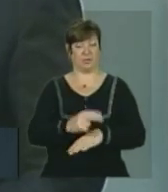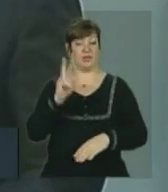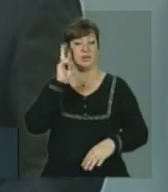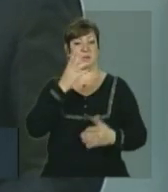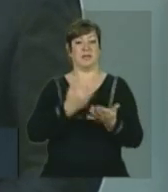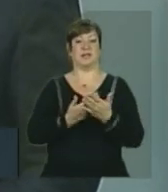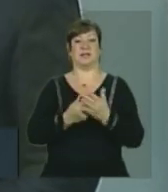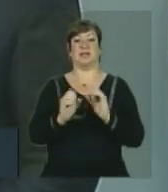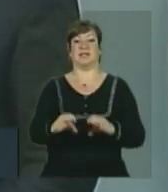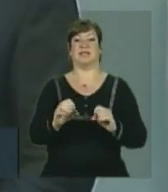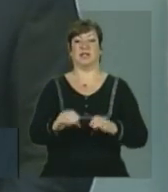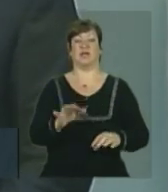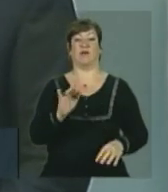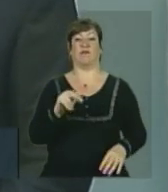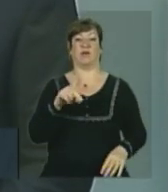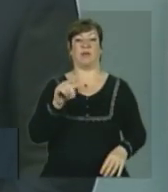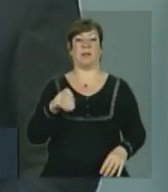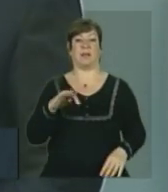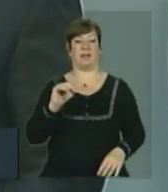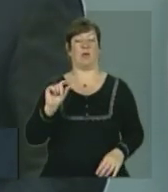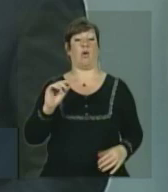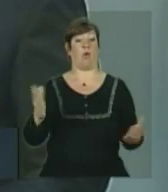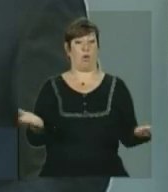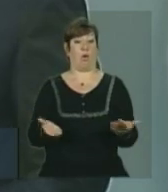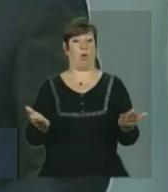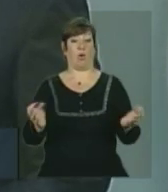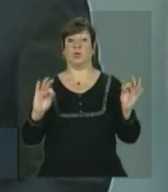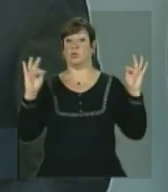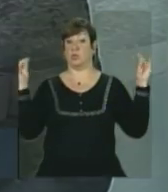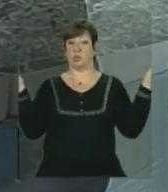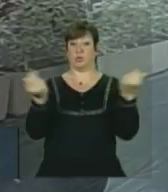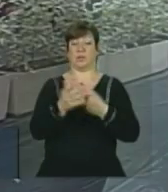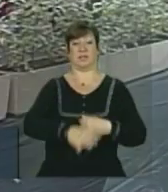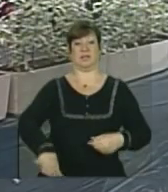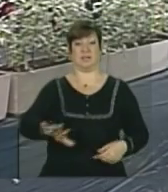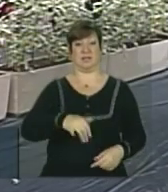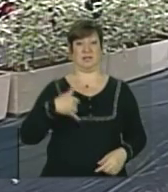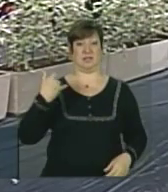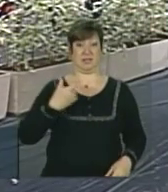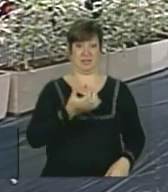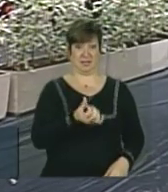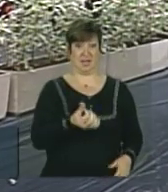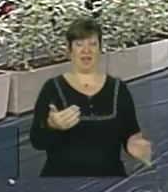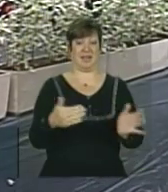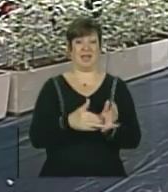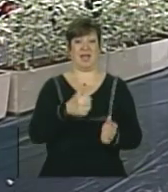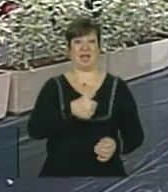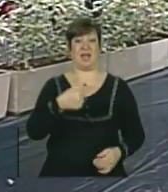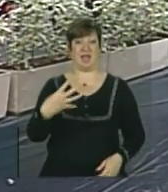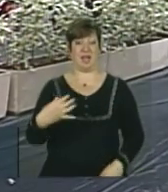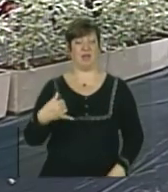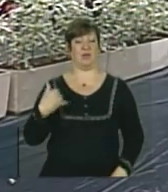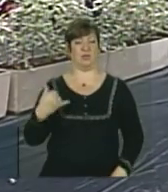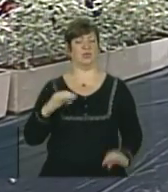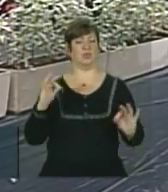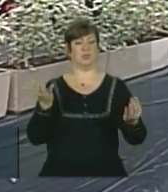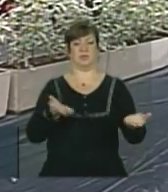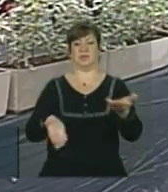fundamental. Hoje, todas as crianças de 6 a 14 anos praticamente estão atendidas.